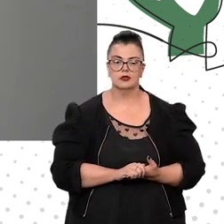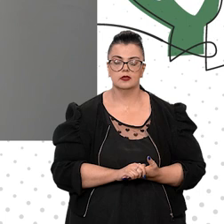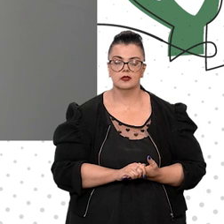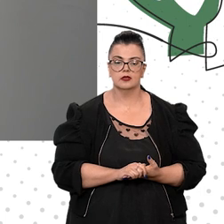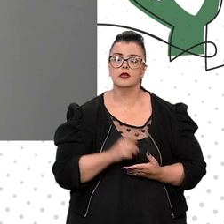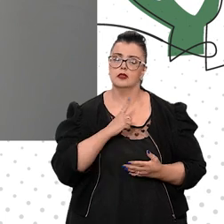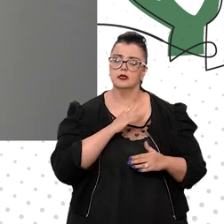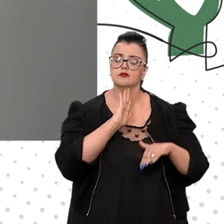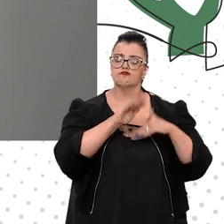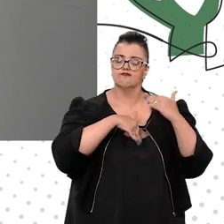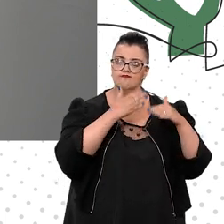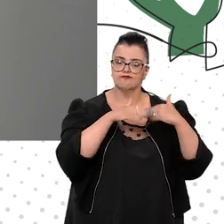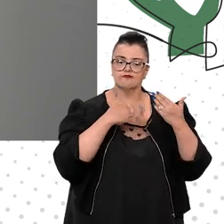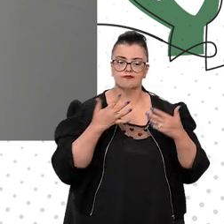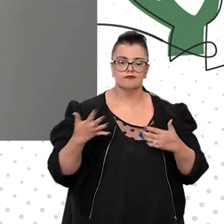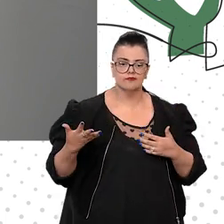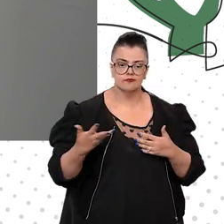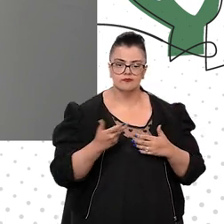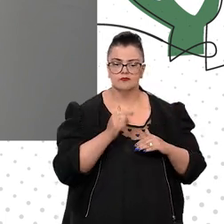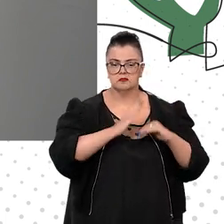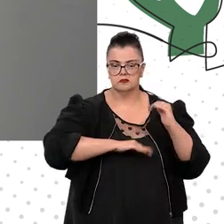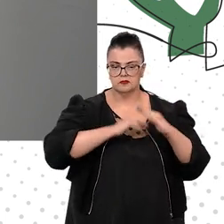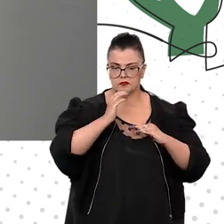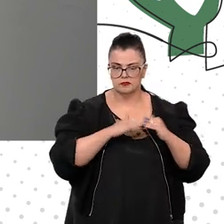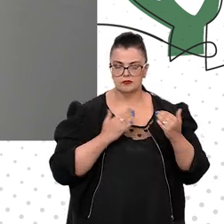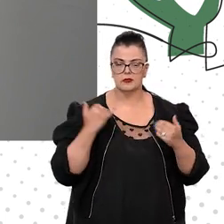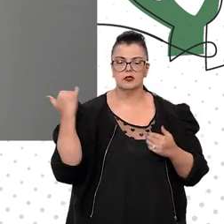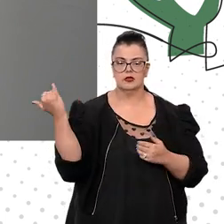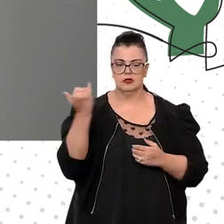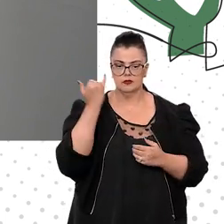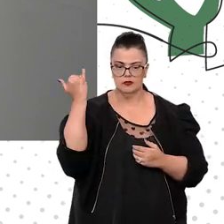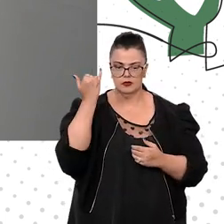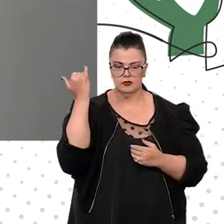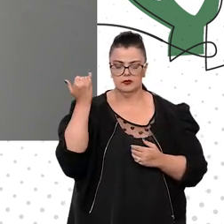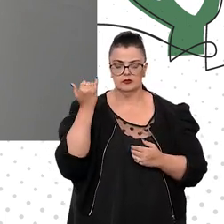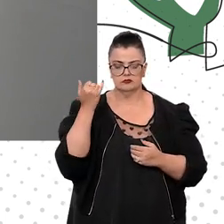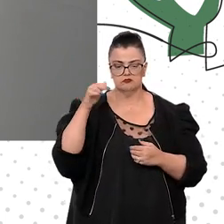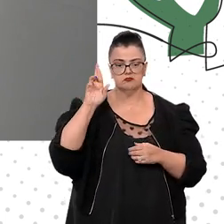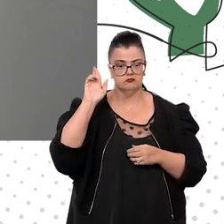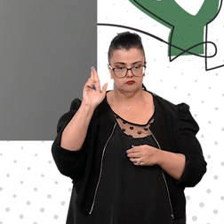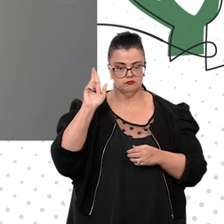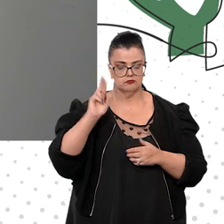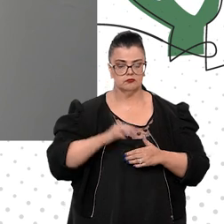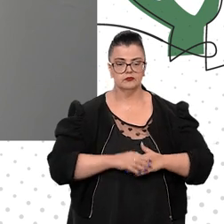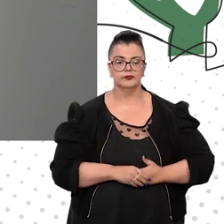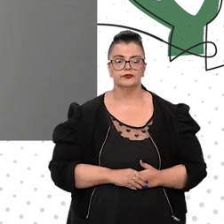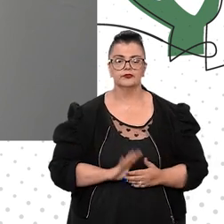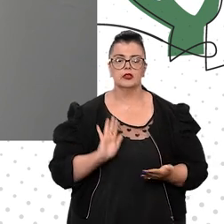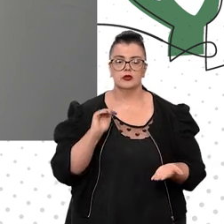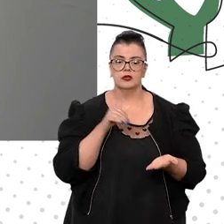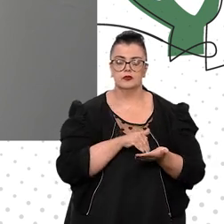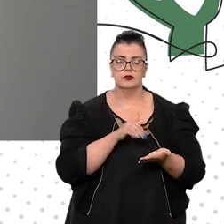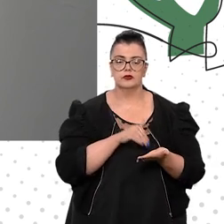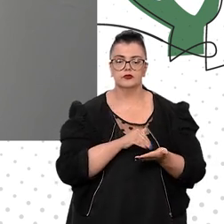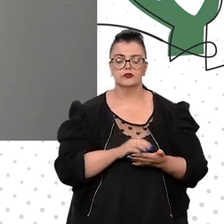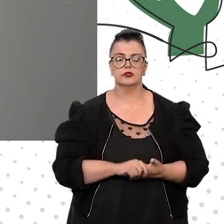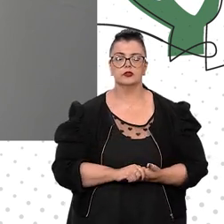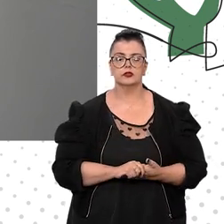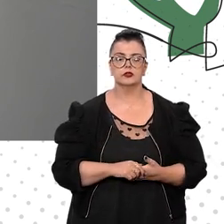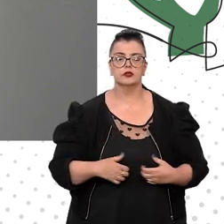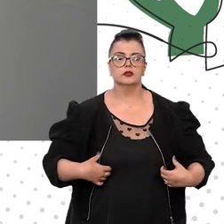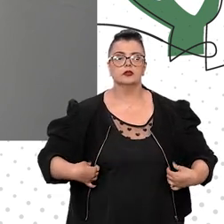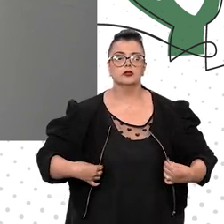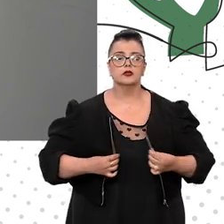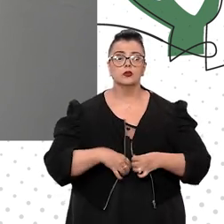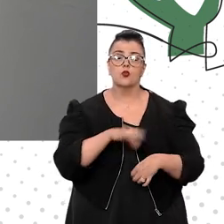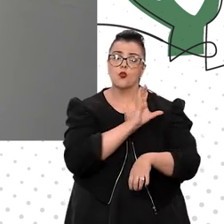desempenhando com maestria esse importante encargo. E, por fim, cursos